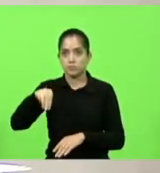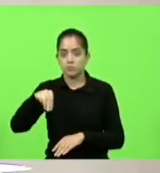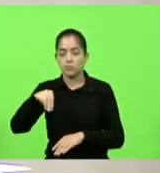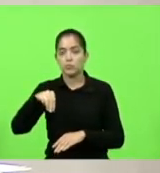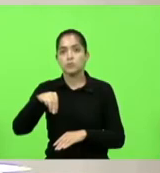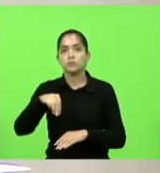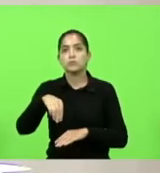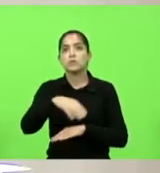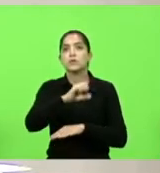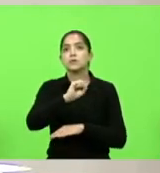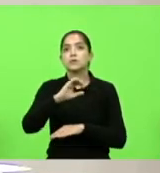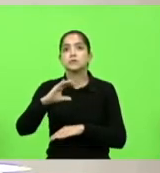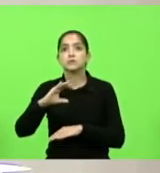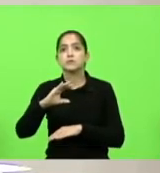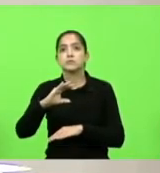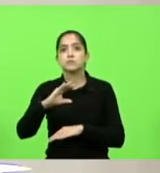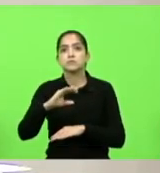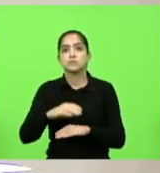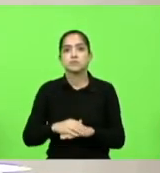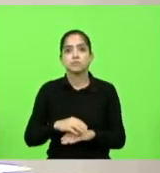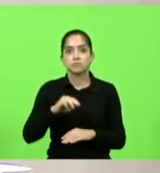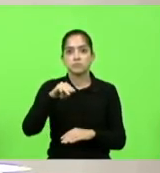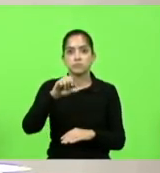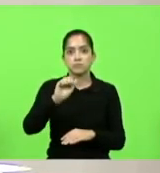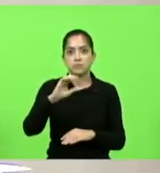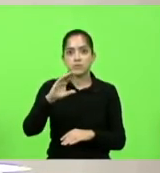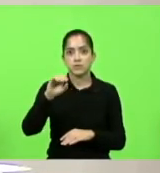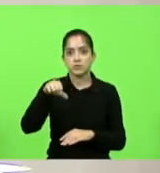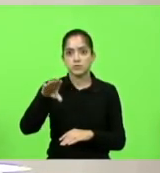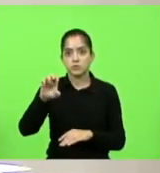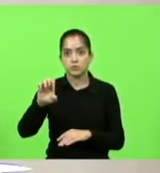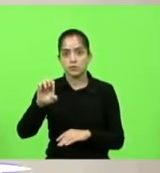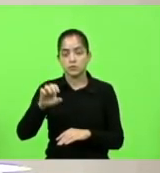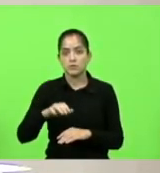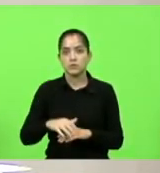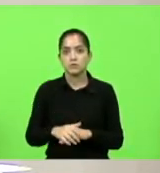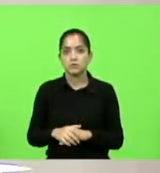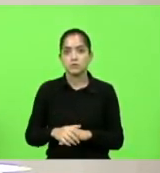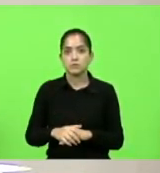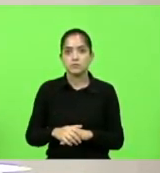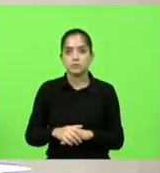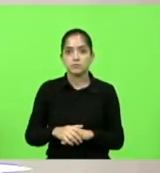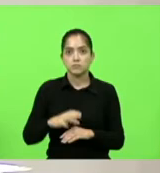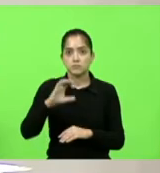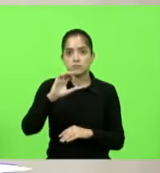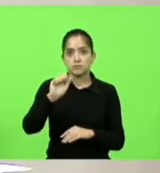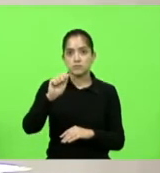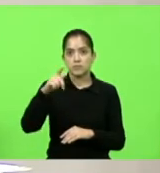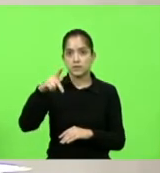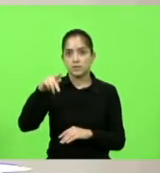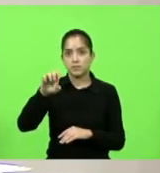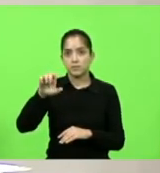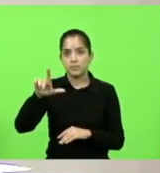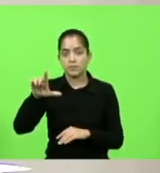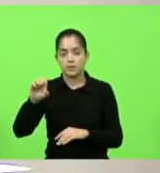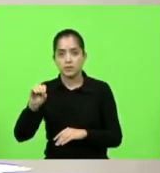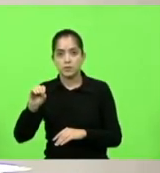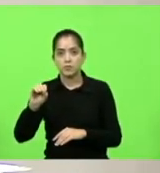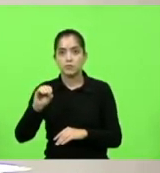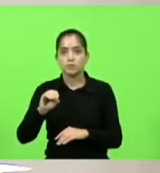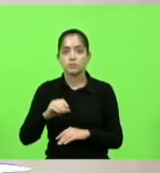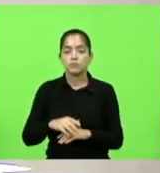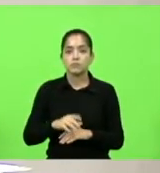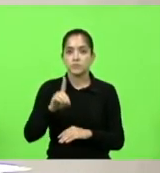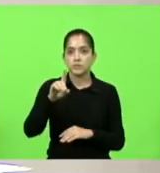Cabo Maçone, Capelo e Davis,